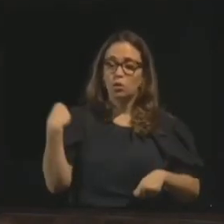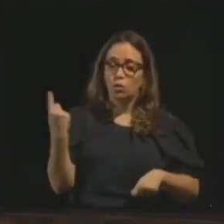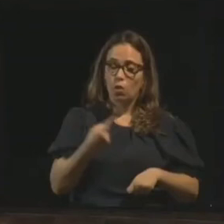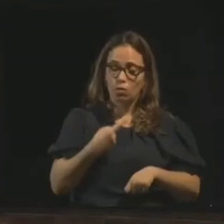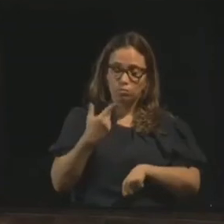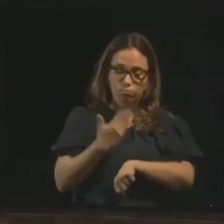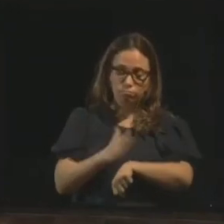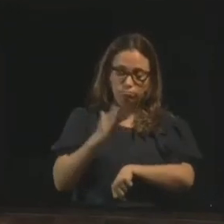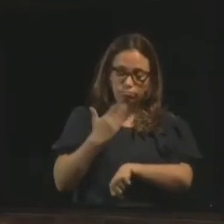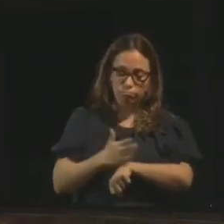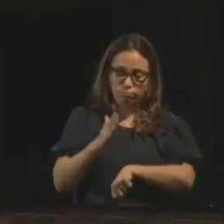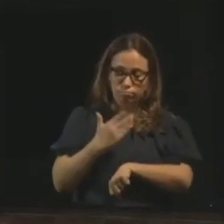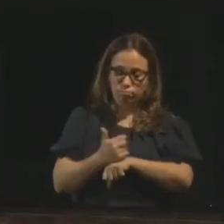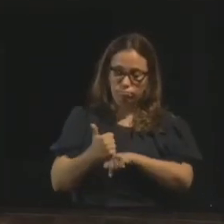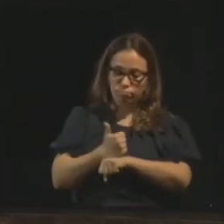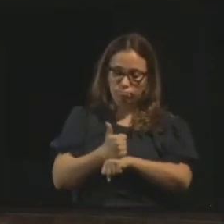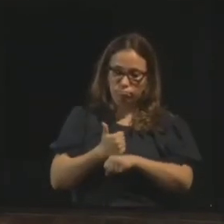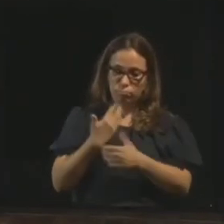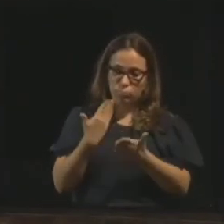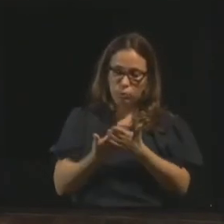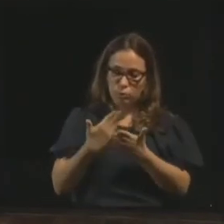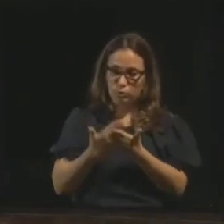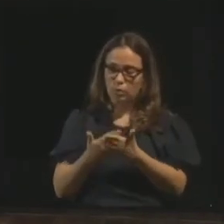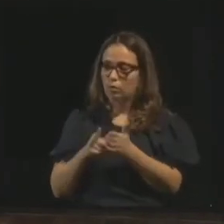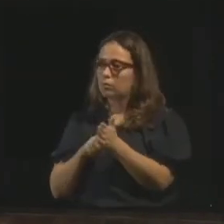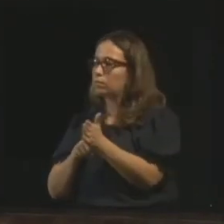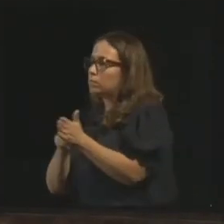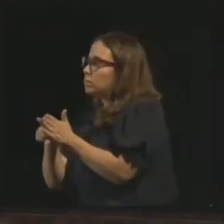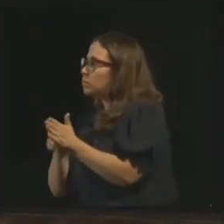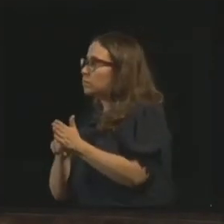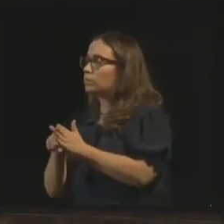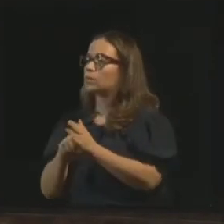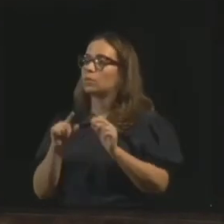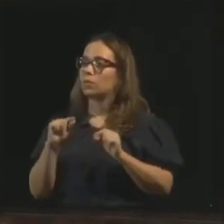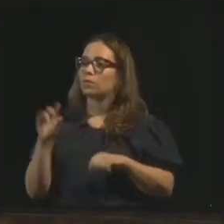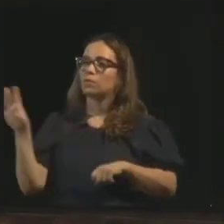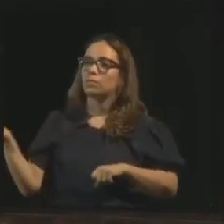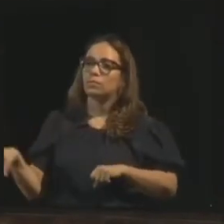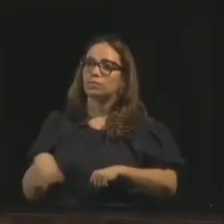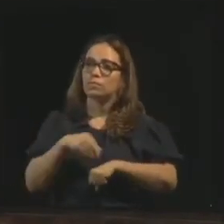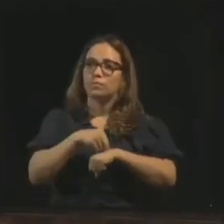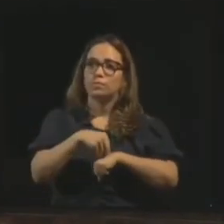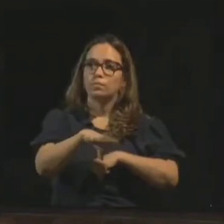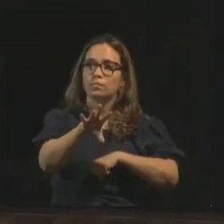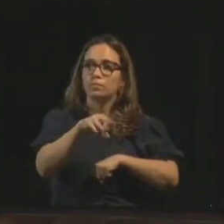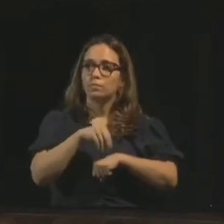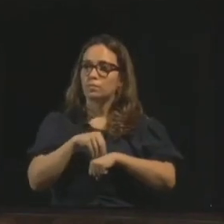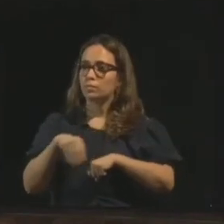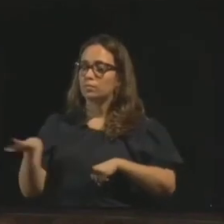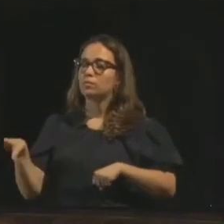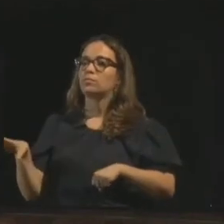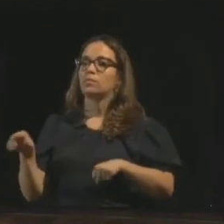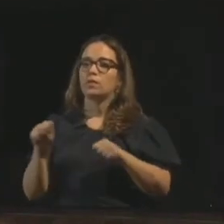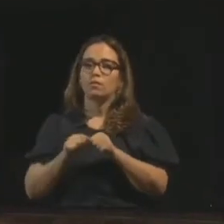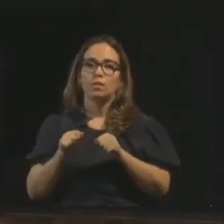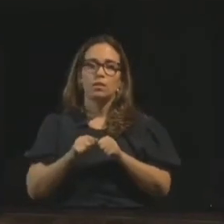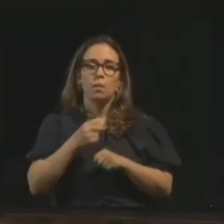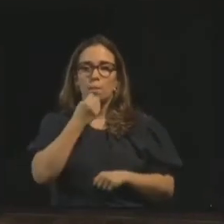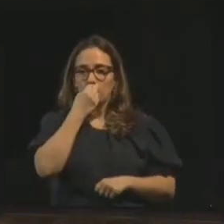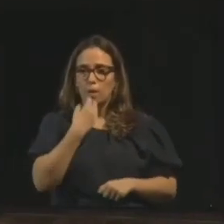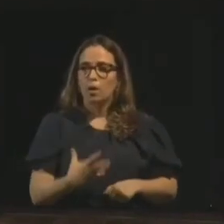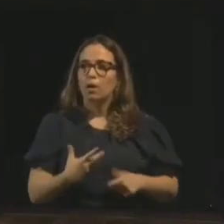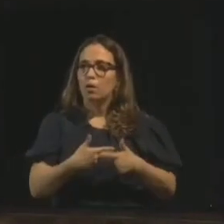melhorar, nos capacitarmos, estudarmos, para sermos um instrumento, bom instrumento, uma viola